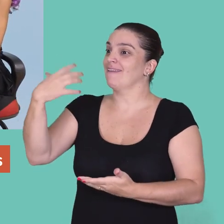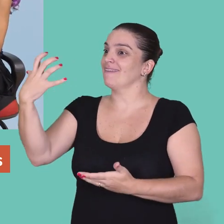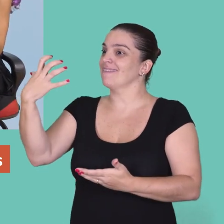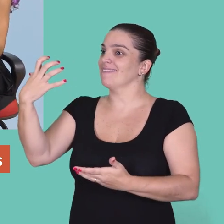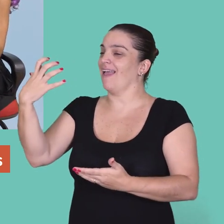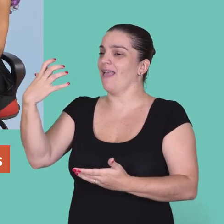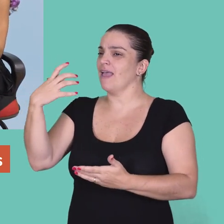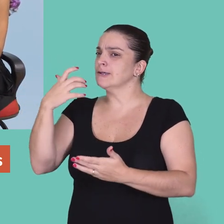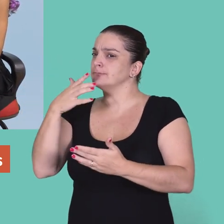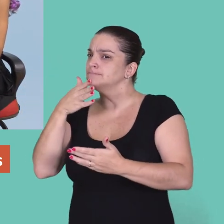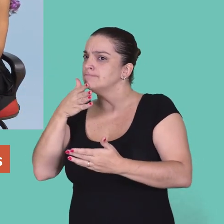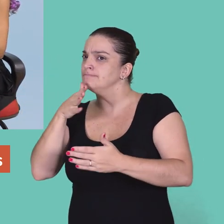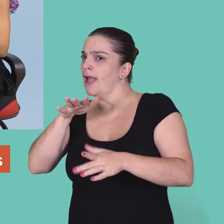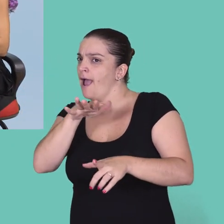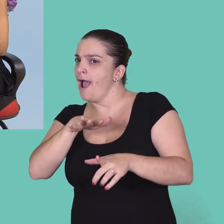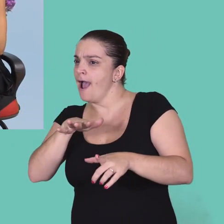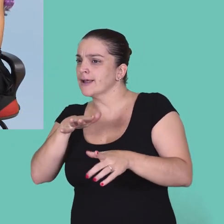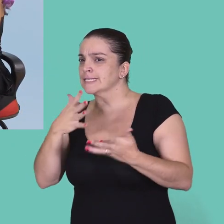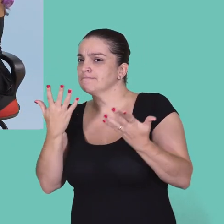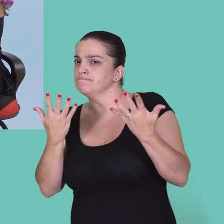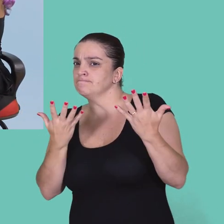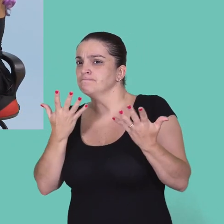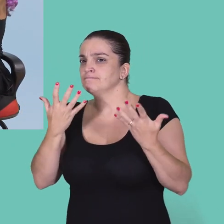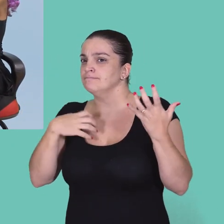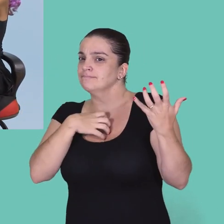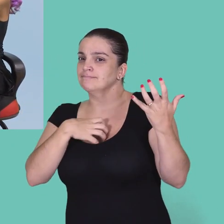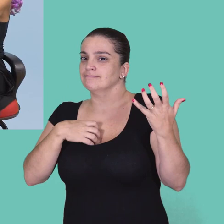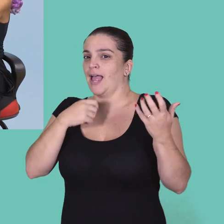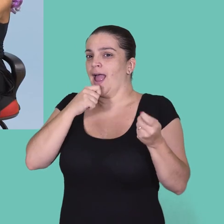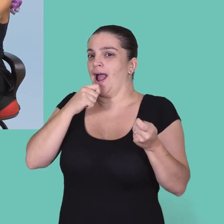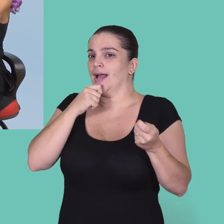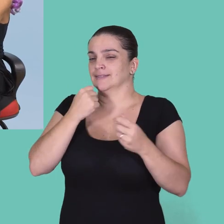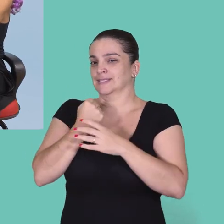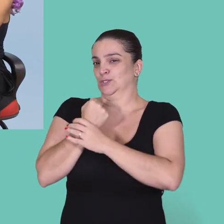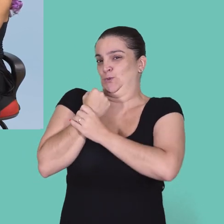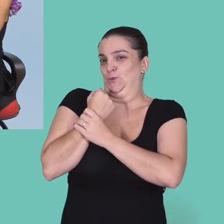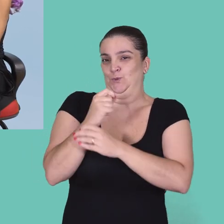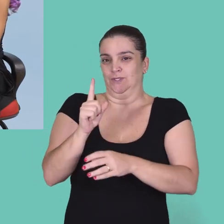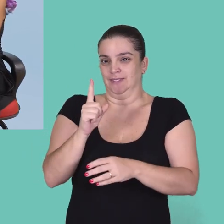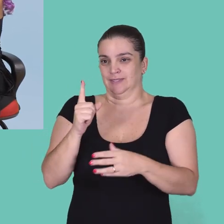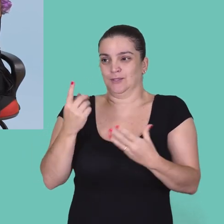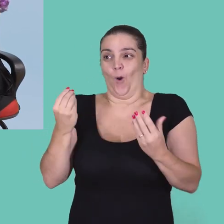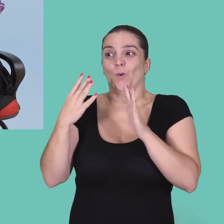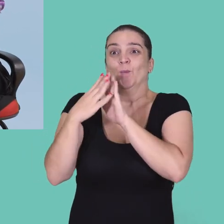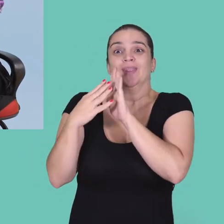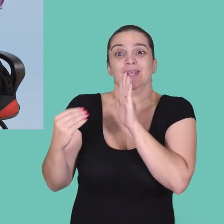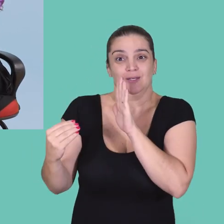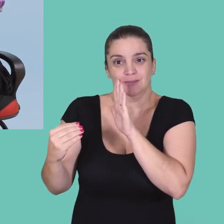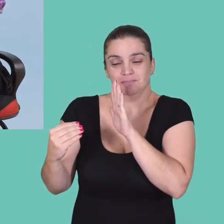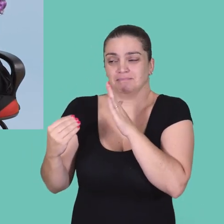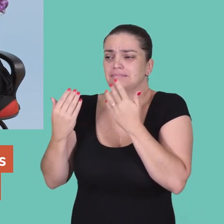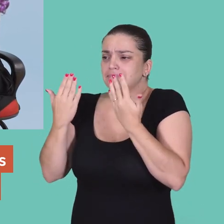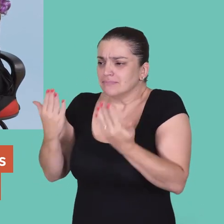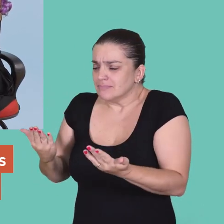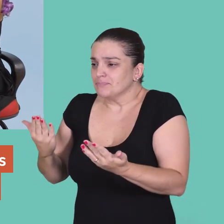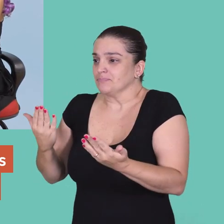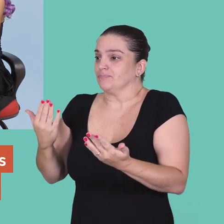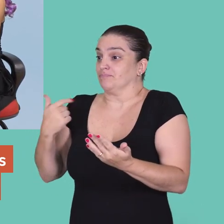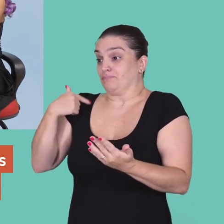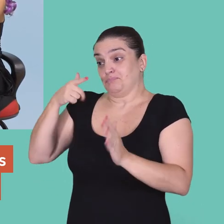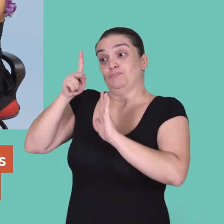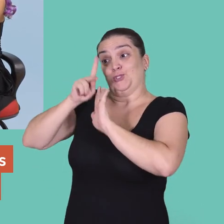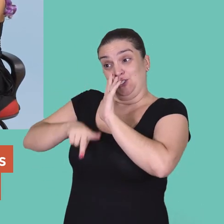gostariam de seguir essas áreas, mas elas não enxergam, não se enxergam nas áreas porque não existe esse modelo. Então,